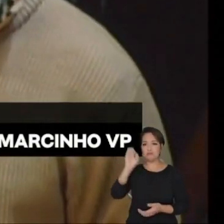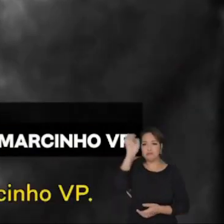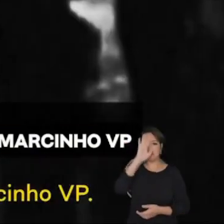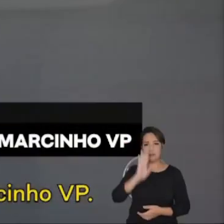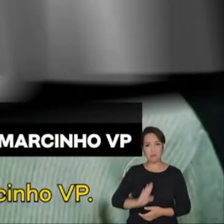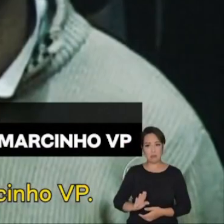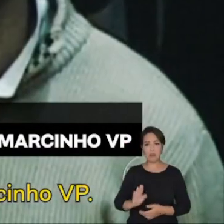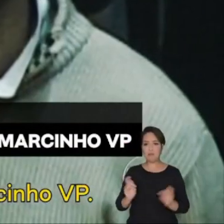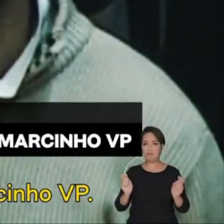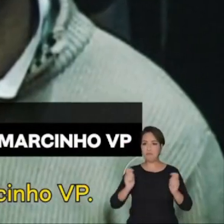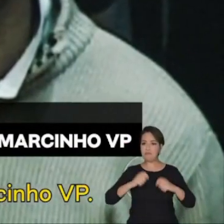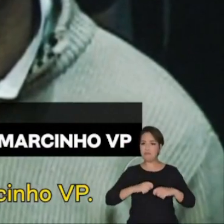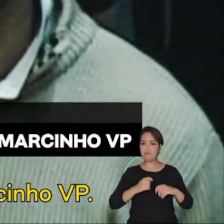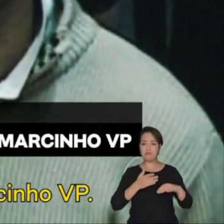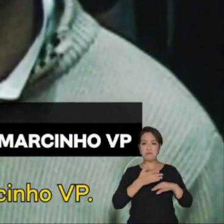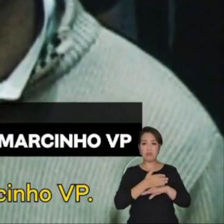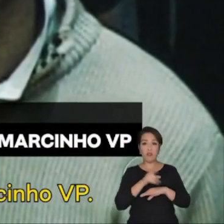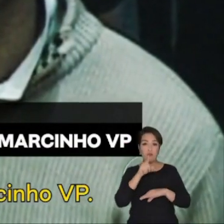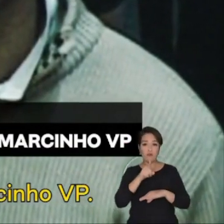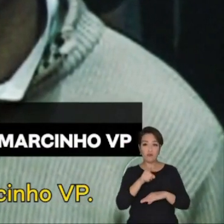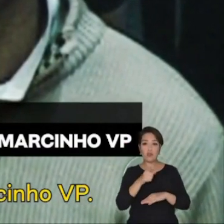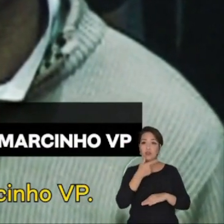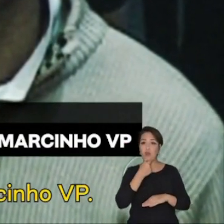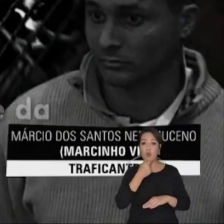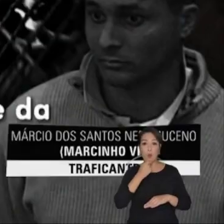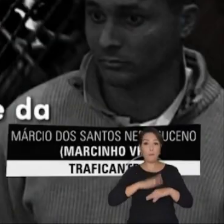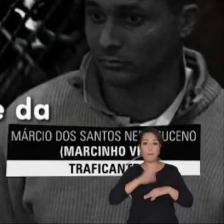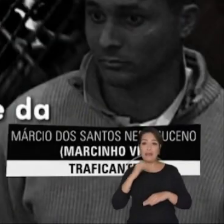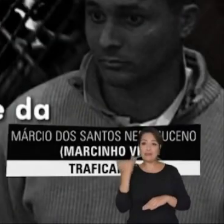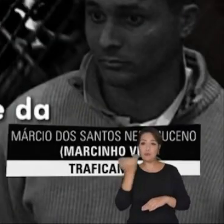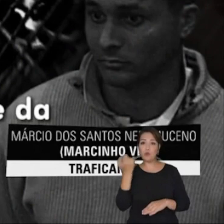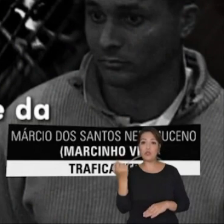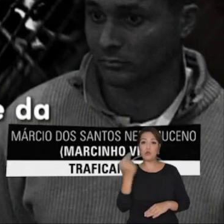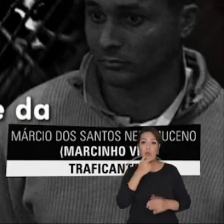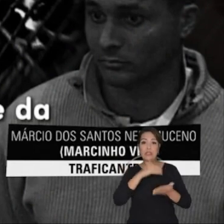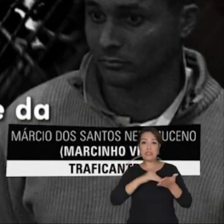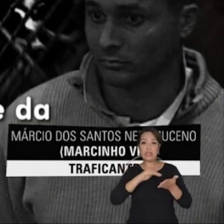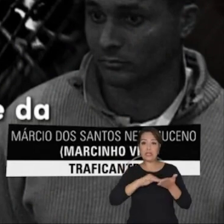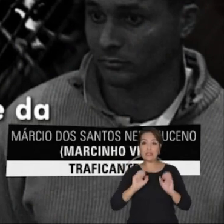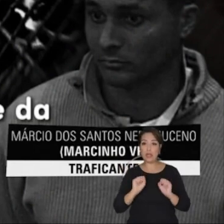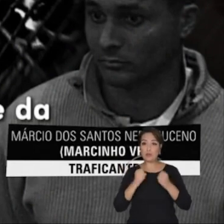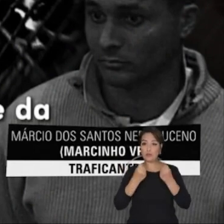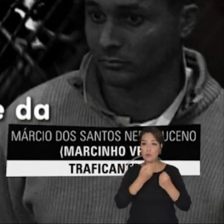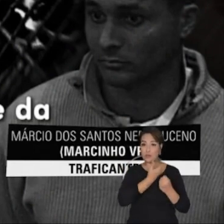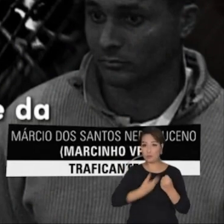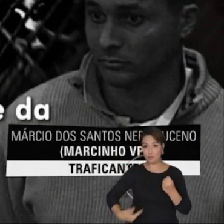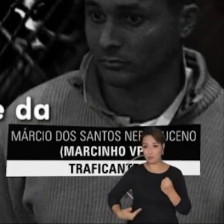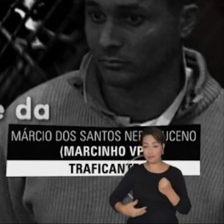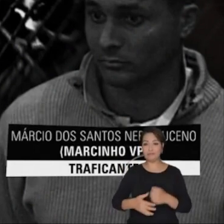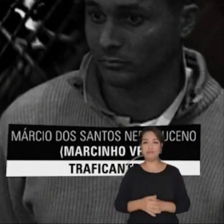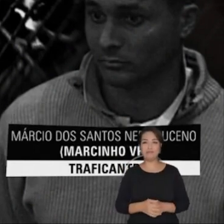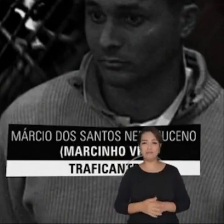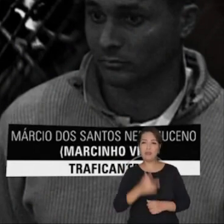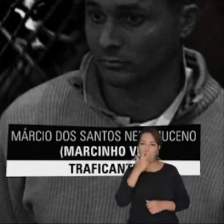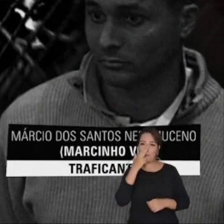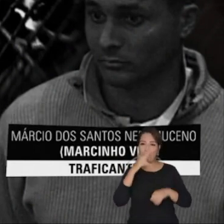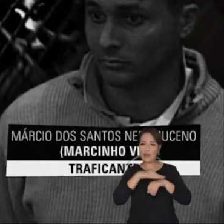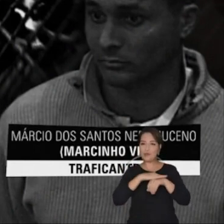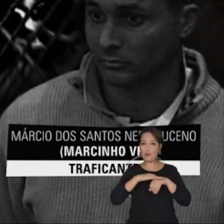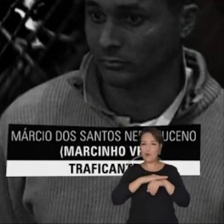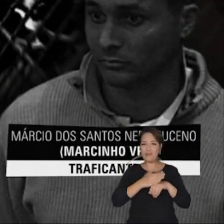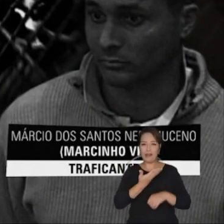o traficante Marcos Santos Nepomuceno, o Marcinho VP. Eu quero estar à frente, se eu não me importar, me importar, importar.